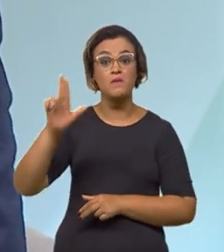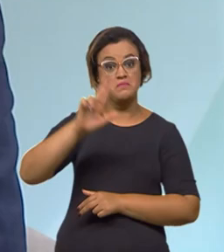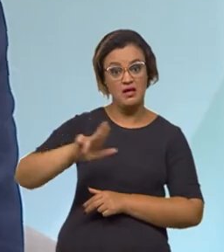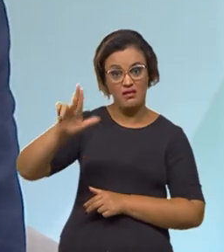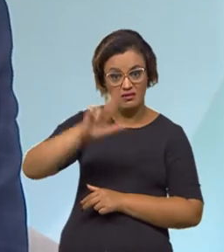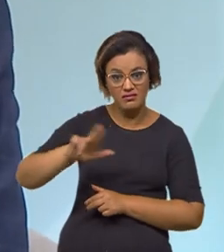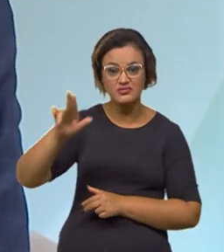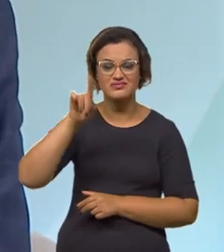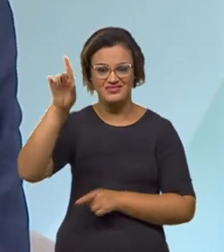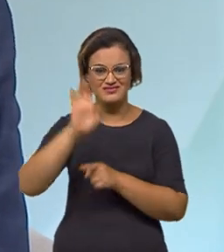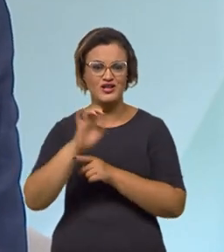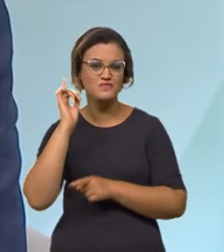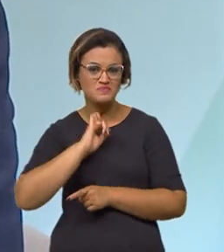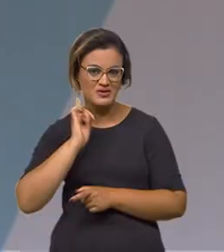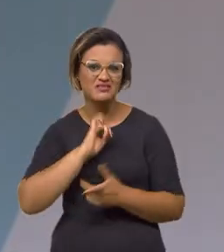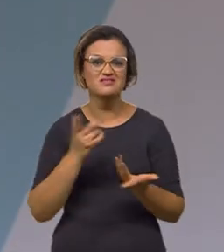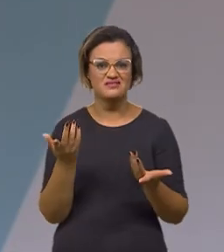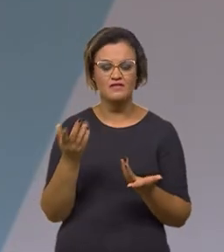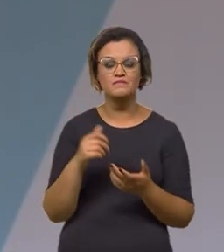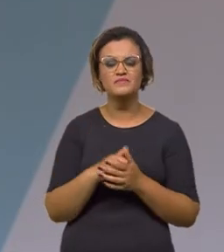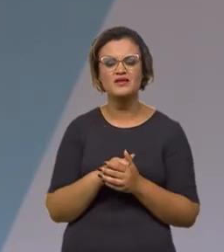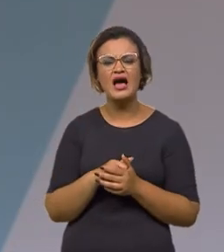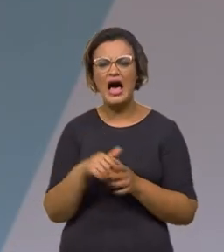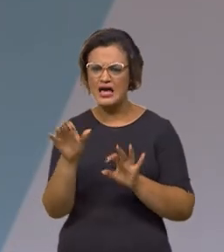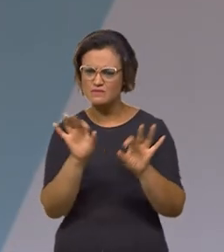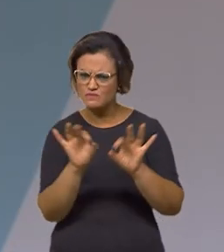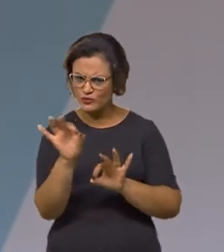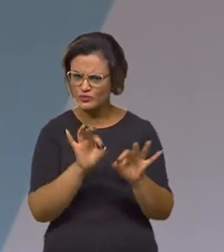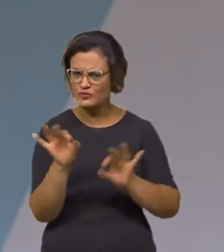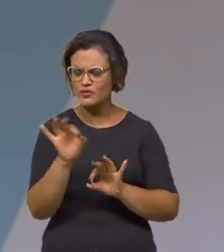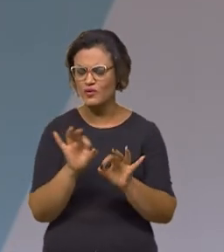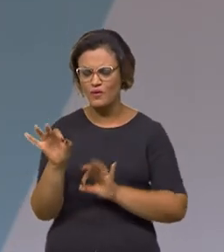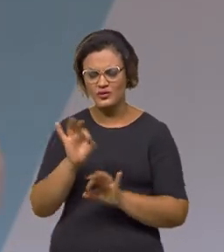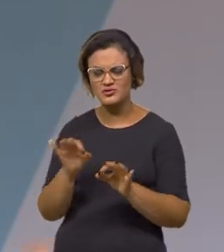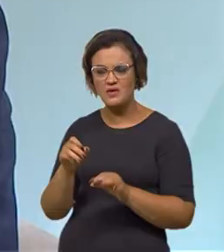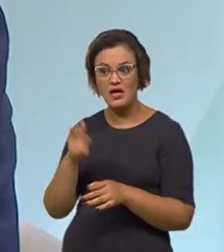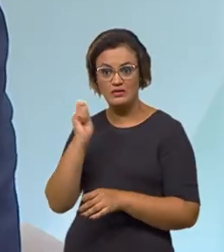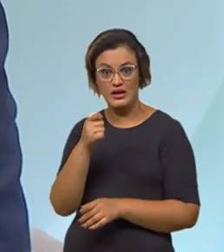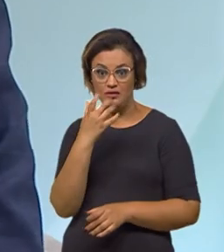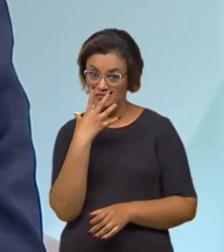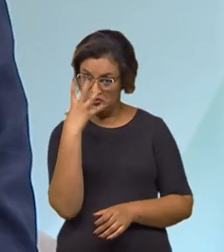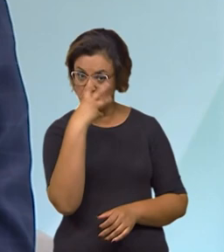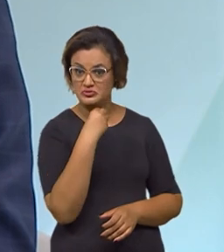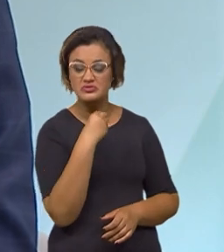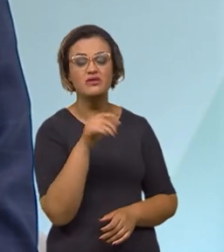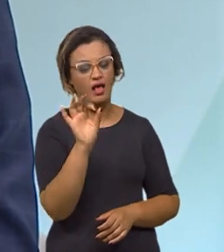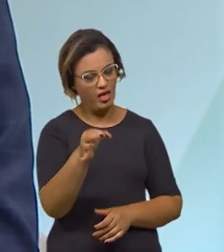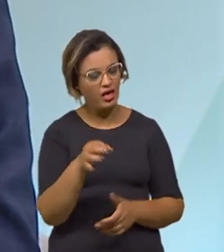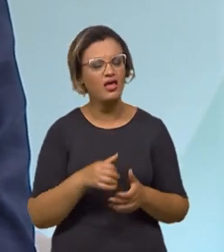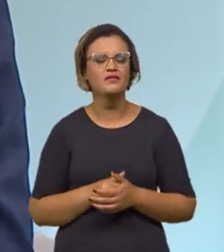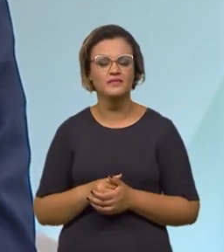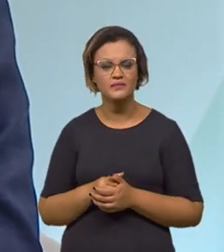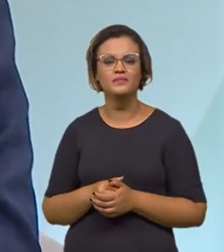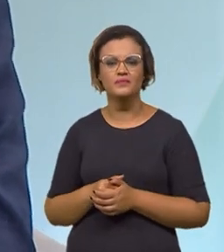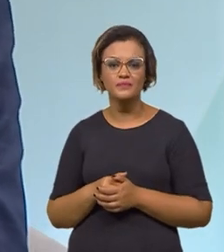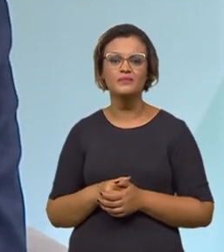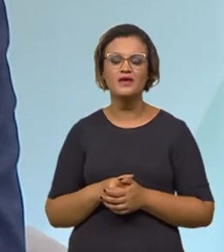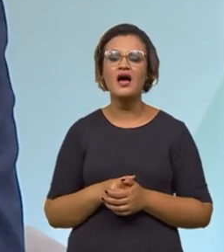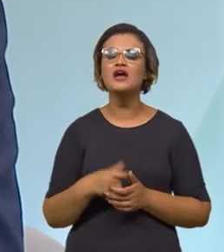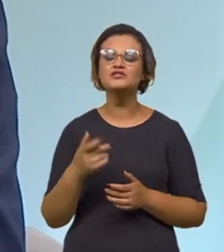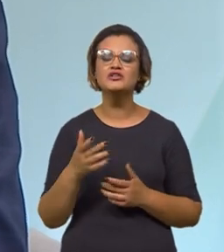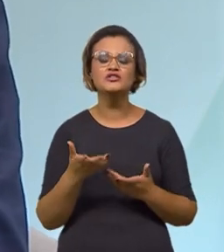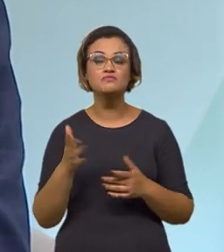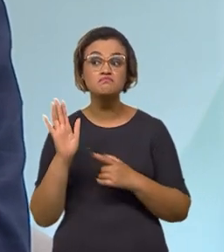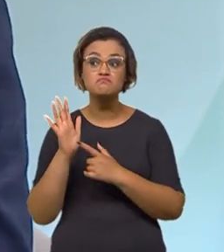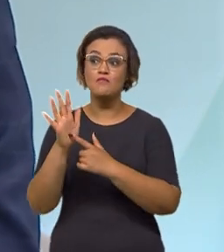Congonhas. Quem ganha esse bloco... Foi a modelagem para tornar mais atrativo o leilão, né? Exatamente. Na verdade, a gente busca, além de trazer